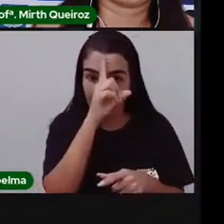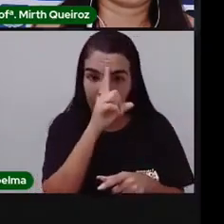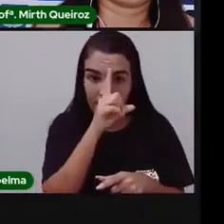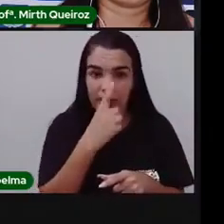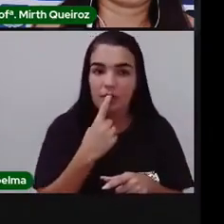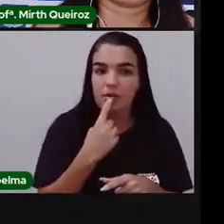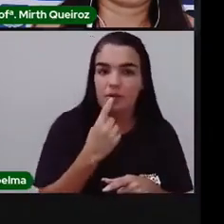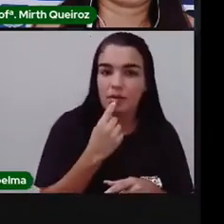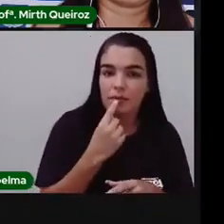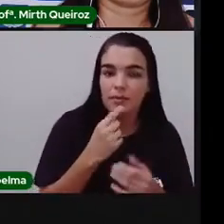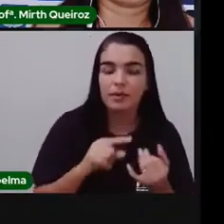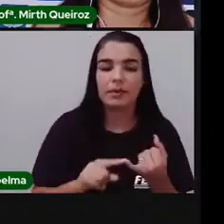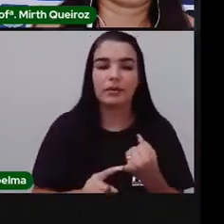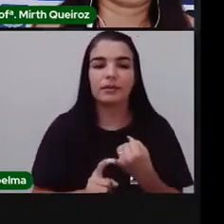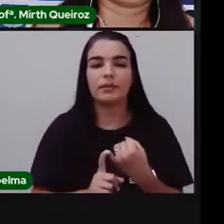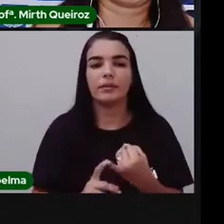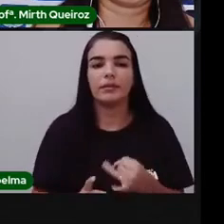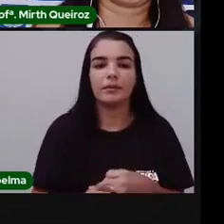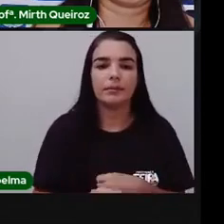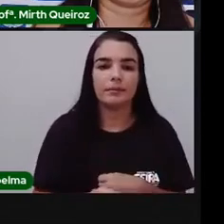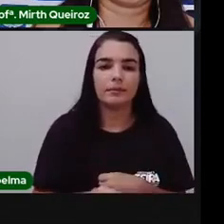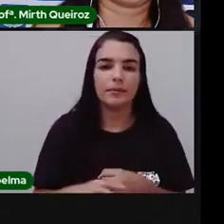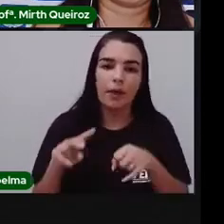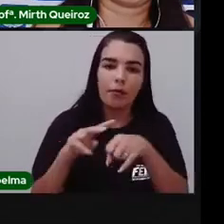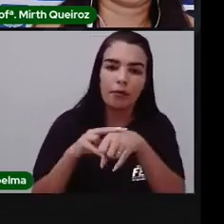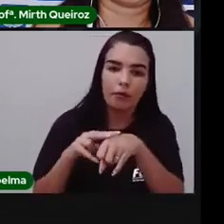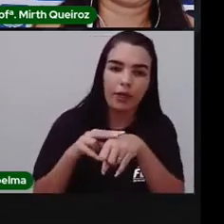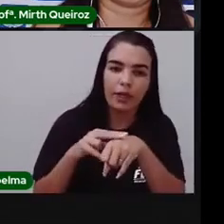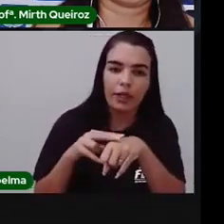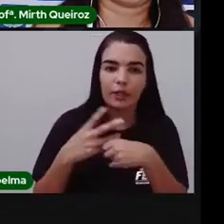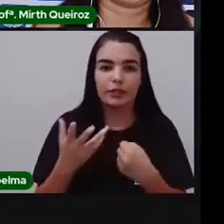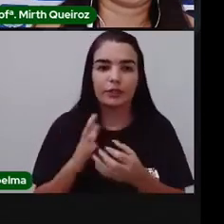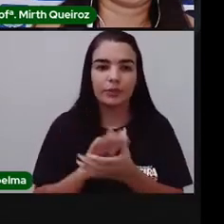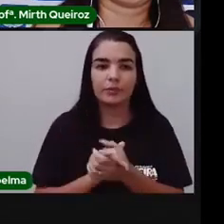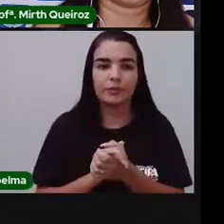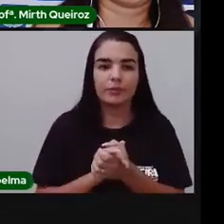Triângulo, quadrado. Mais um triângulo.